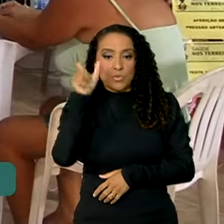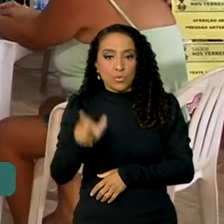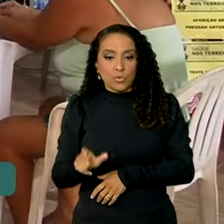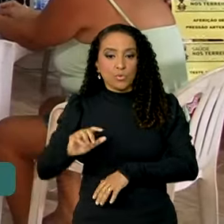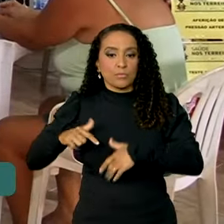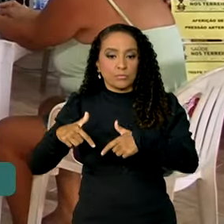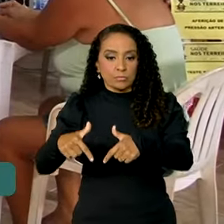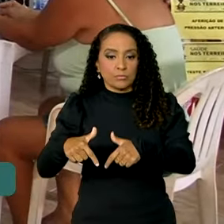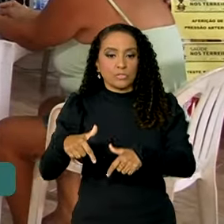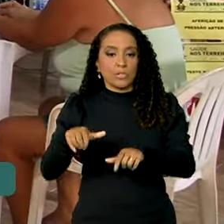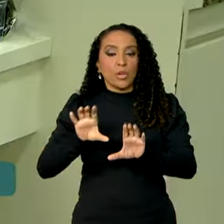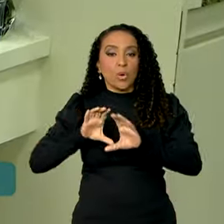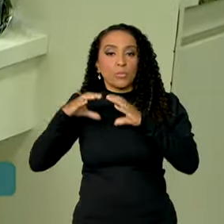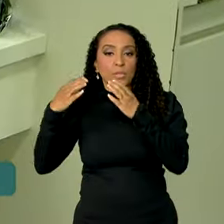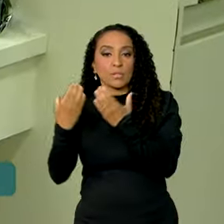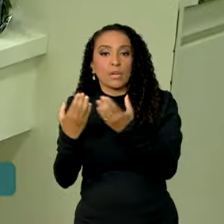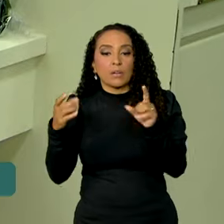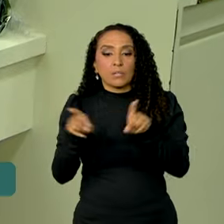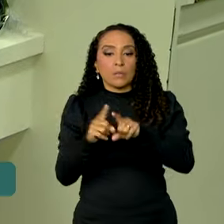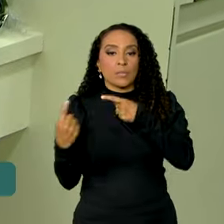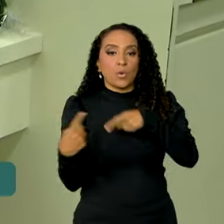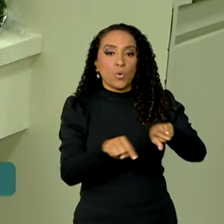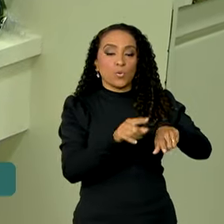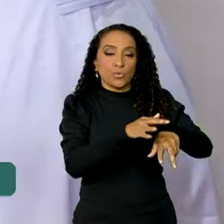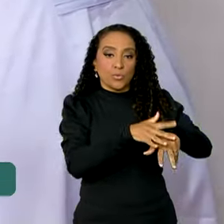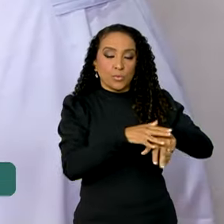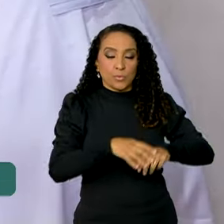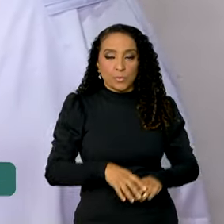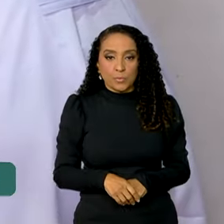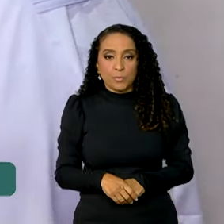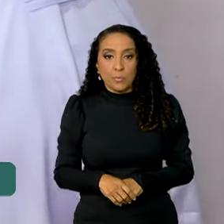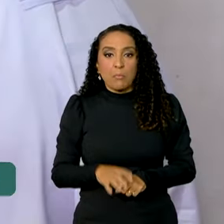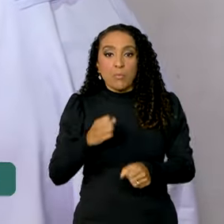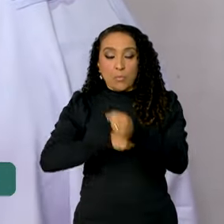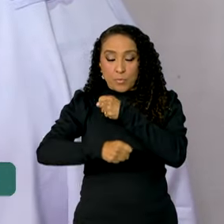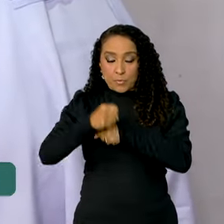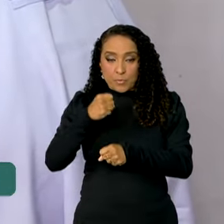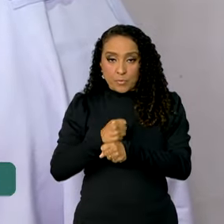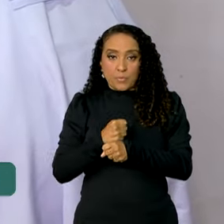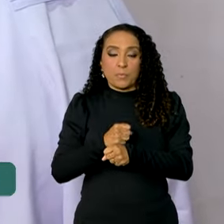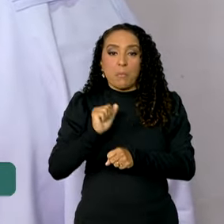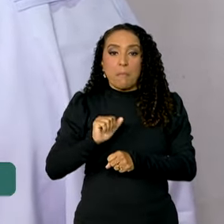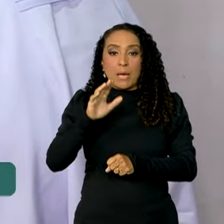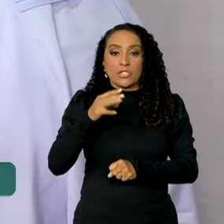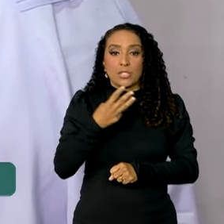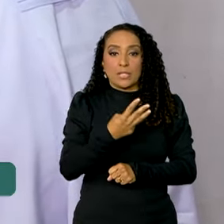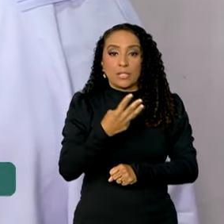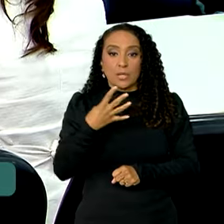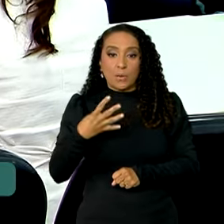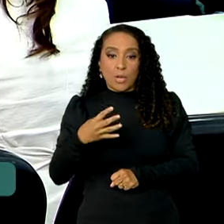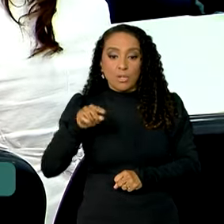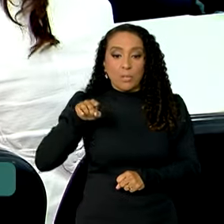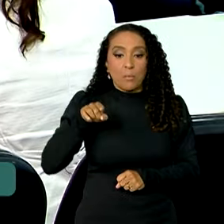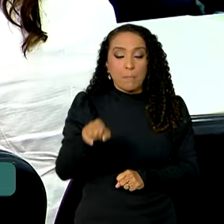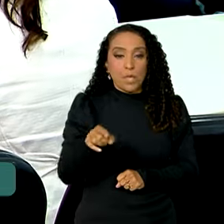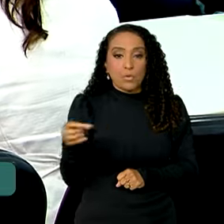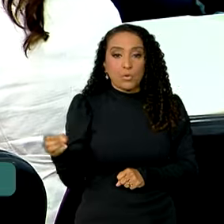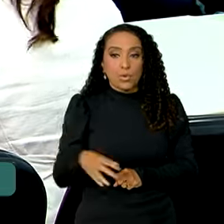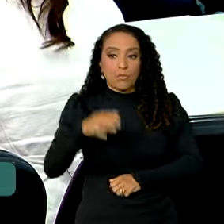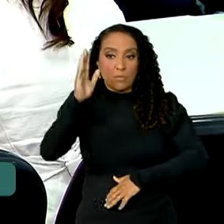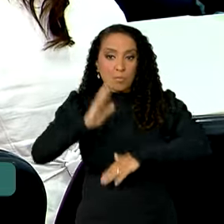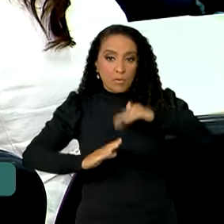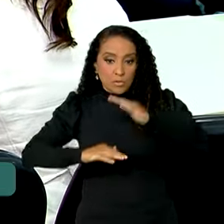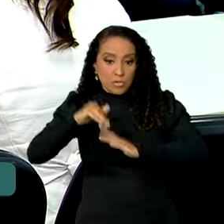entre agentes comunitários e os de combate às endemias. Só no ano passado, mais de 34 mil novos